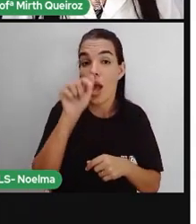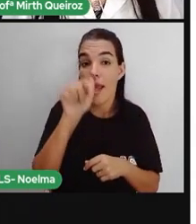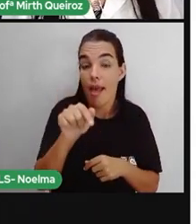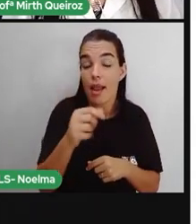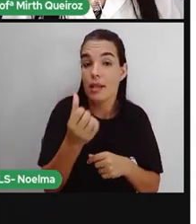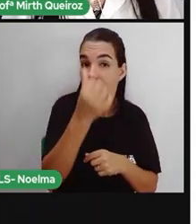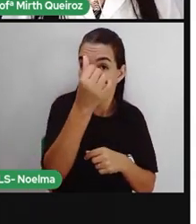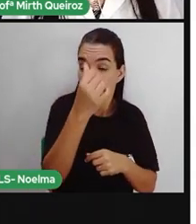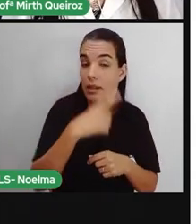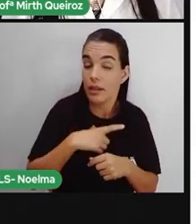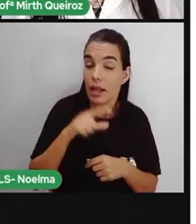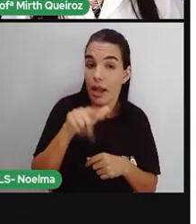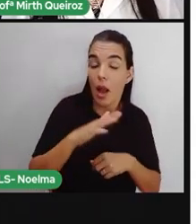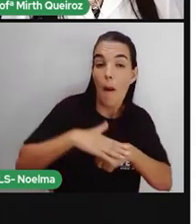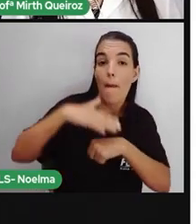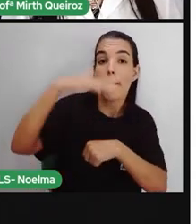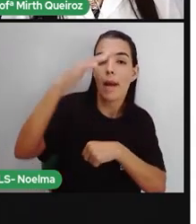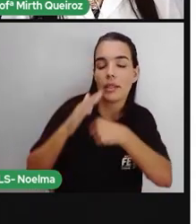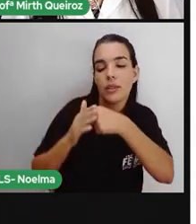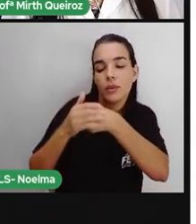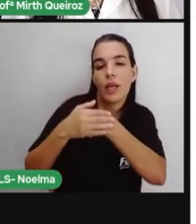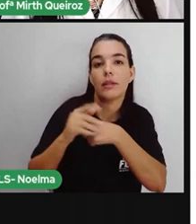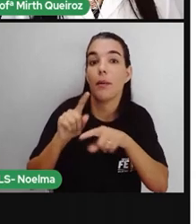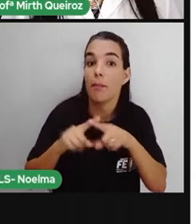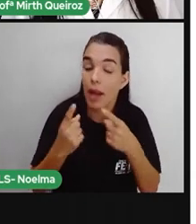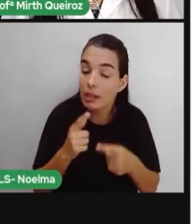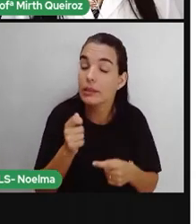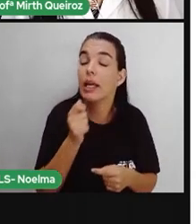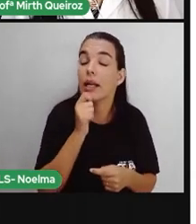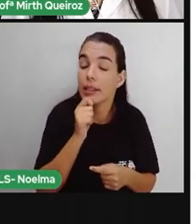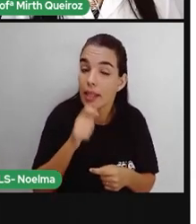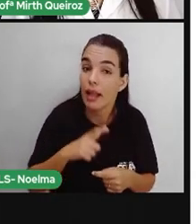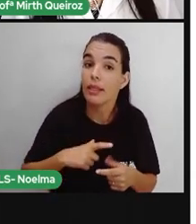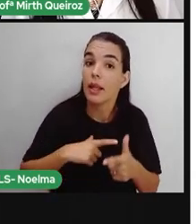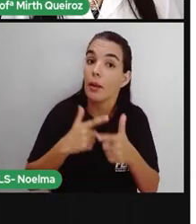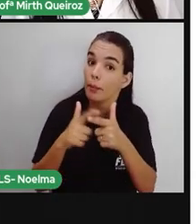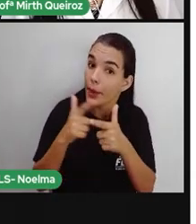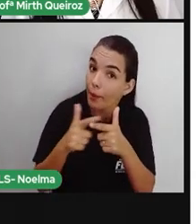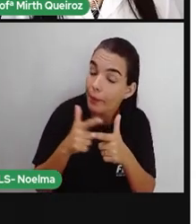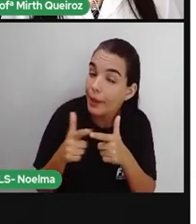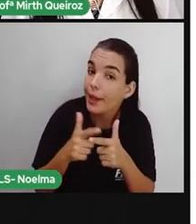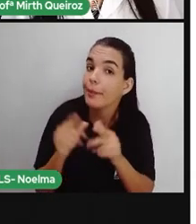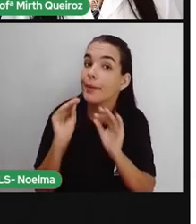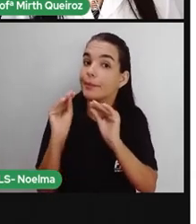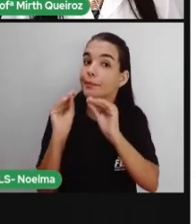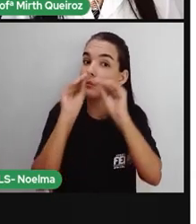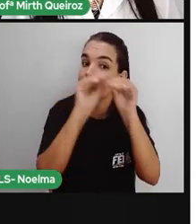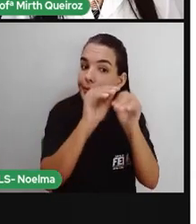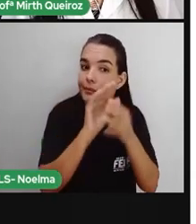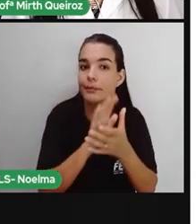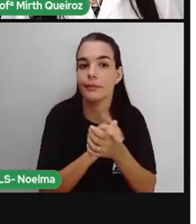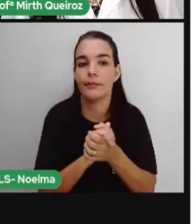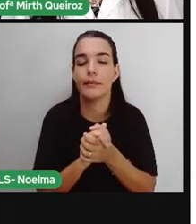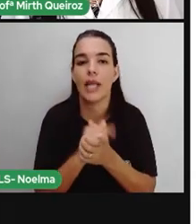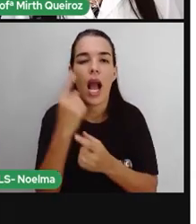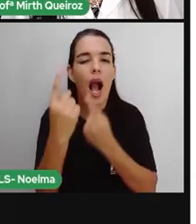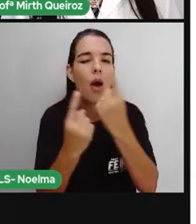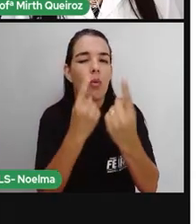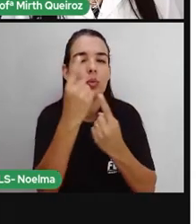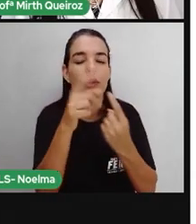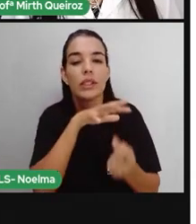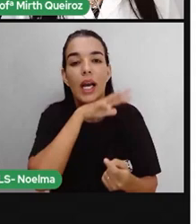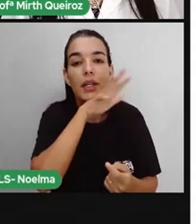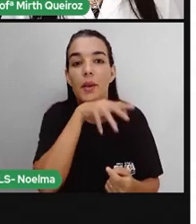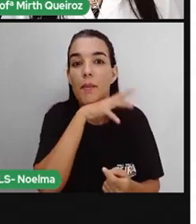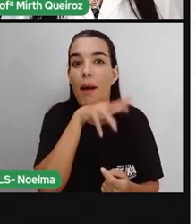preservado, certo? Só que ainda nós temos alguns problemas ainda aí no Pantanal. Alguns